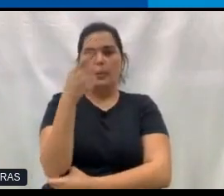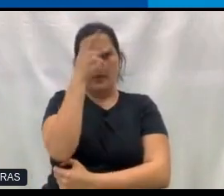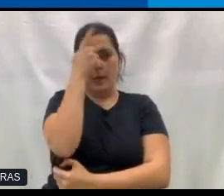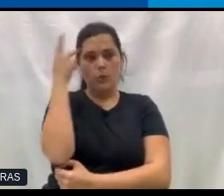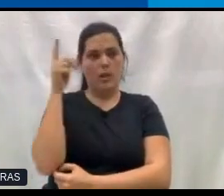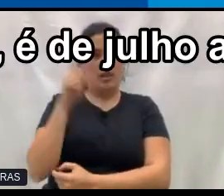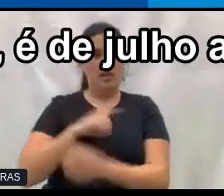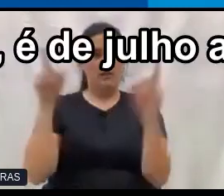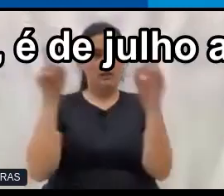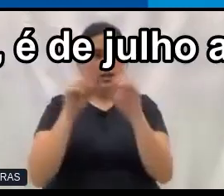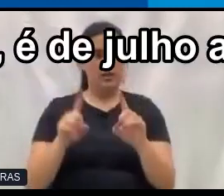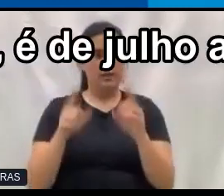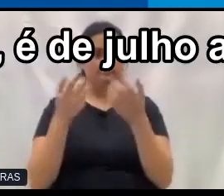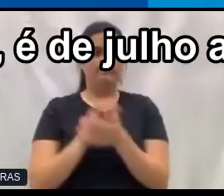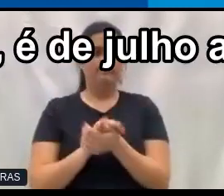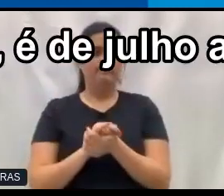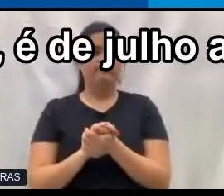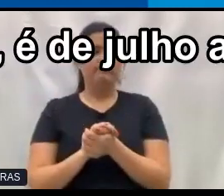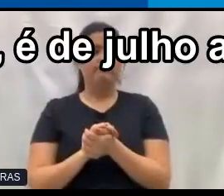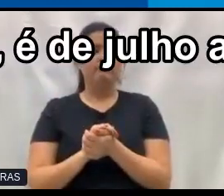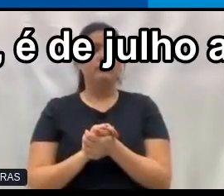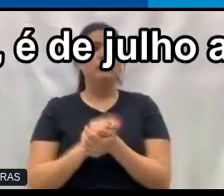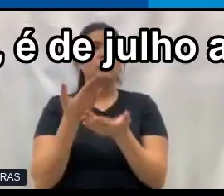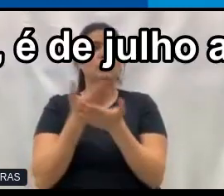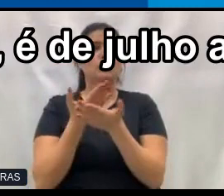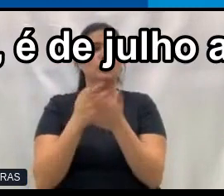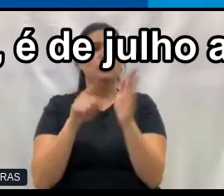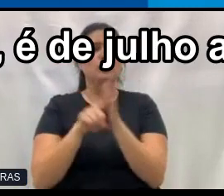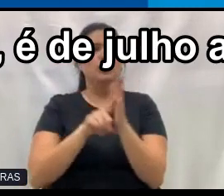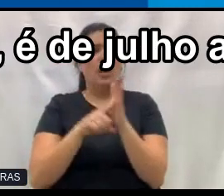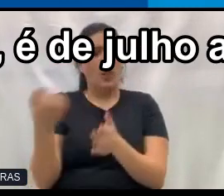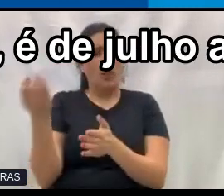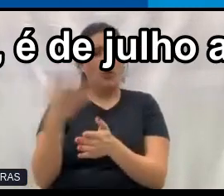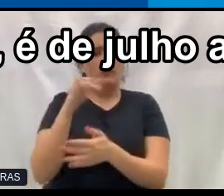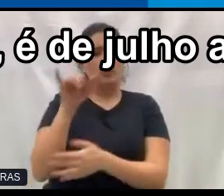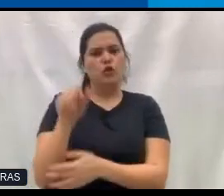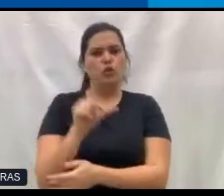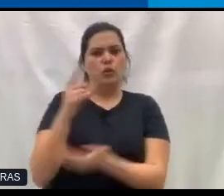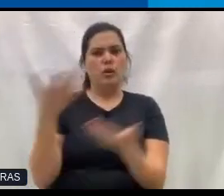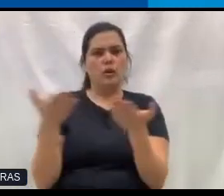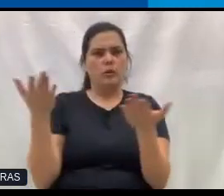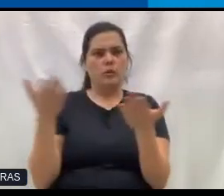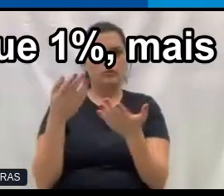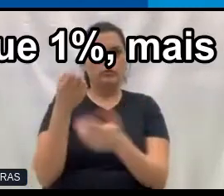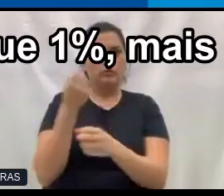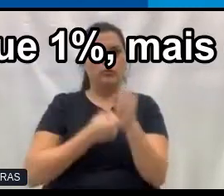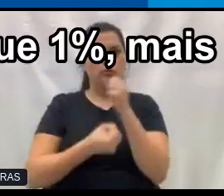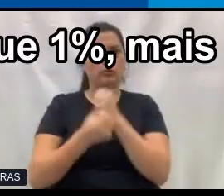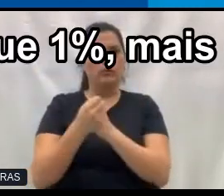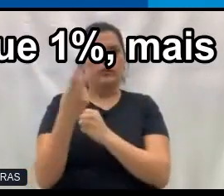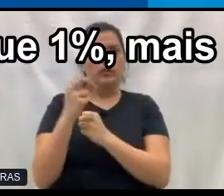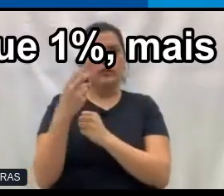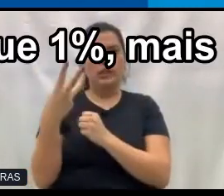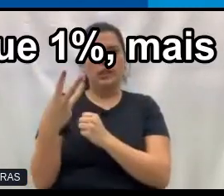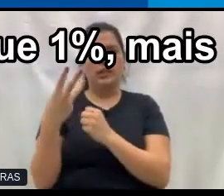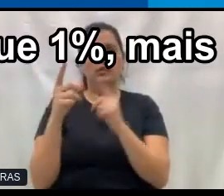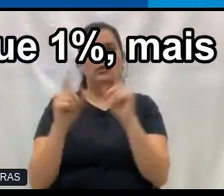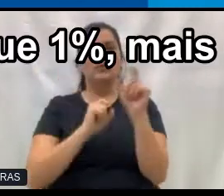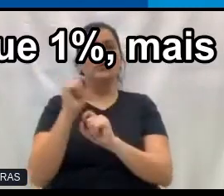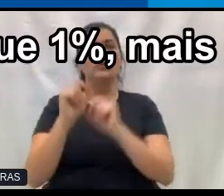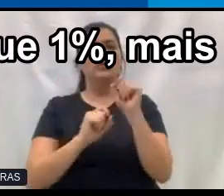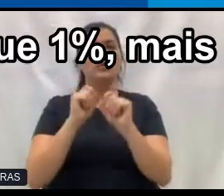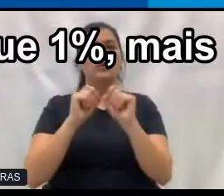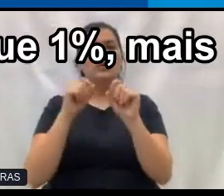deficiência. Esse estudo, né, que é bem recente, de julho agora, de 2023, nos dá ali uma